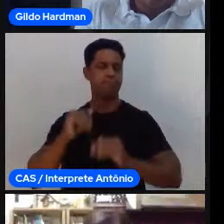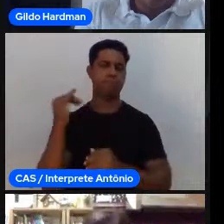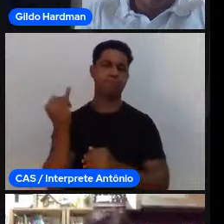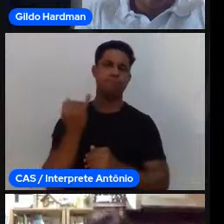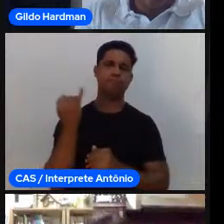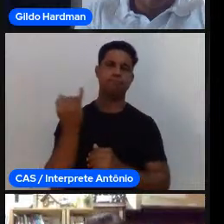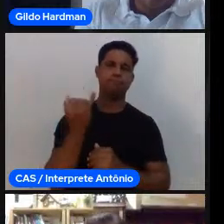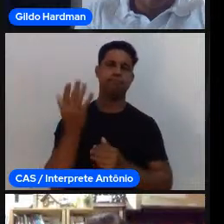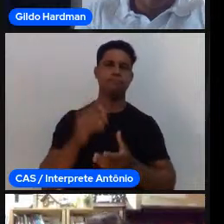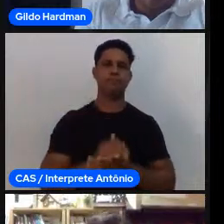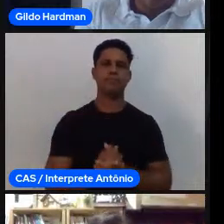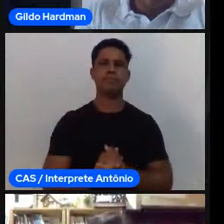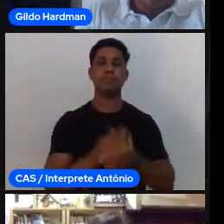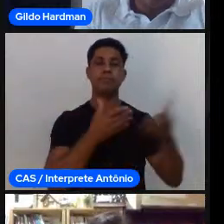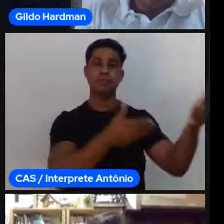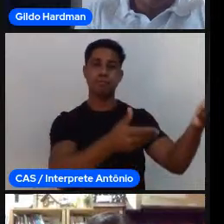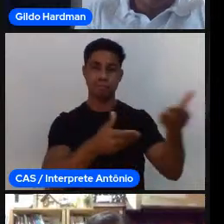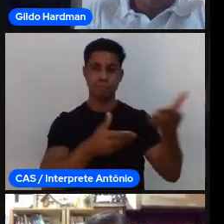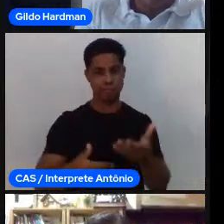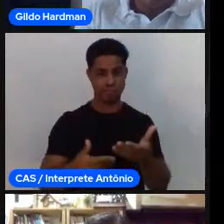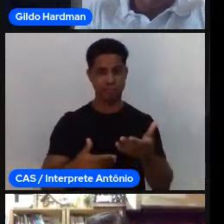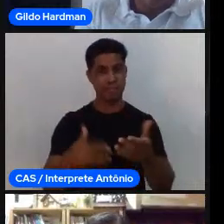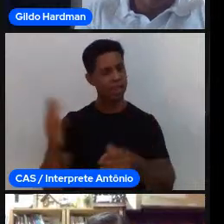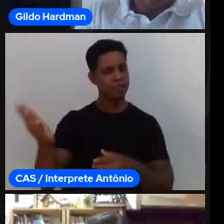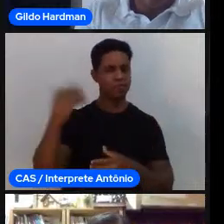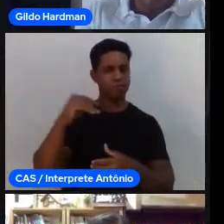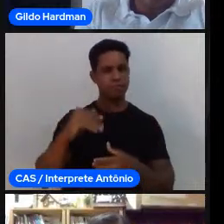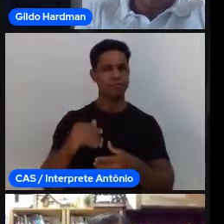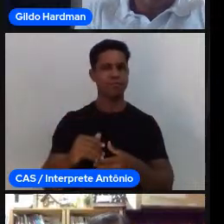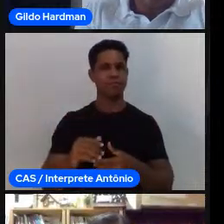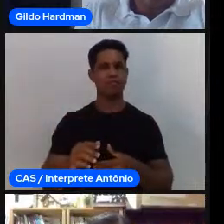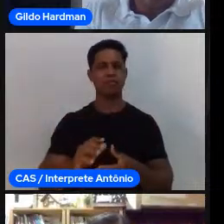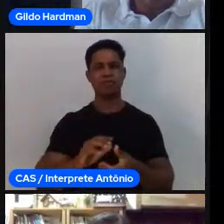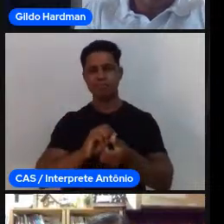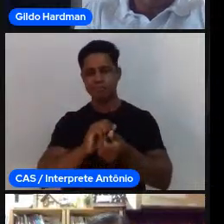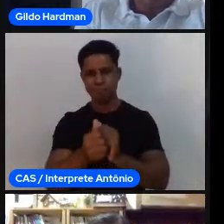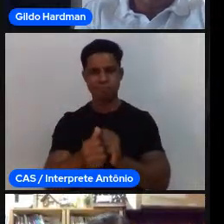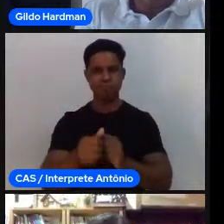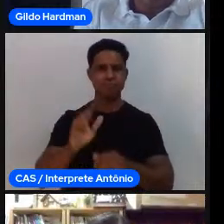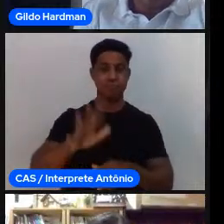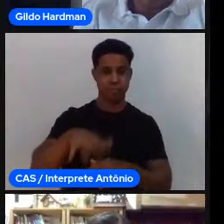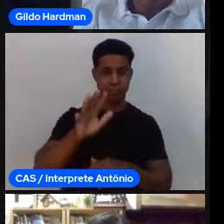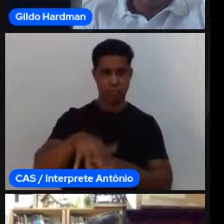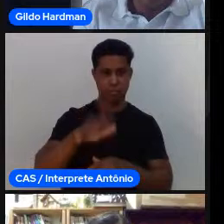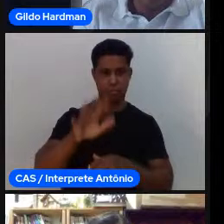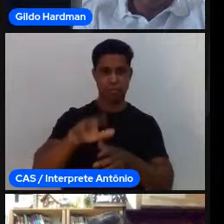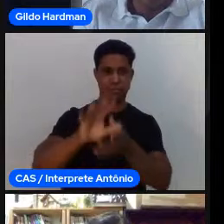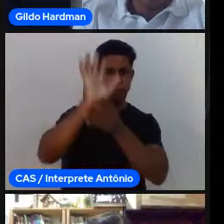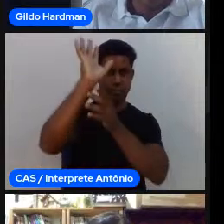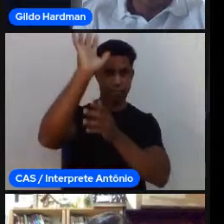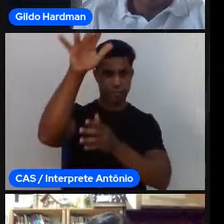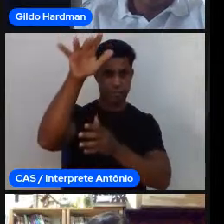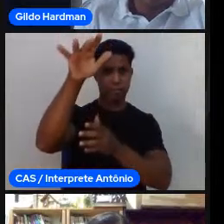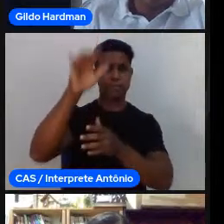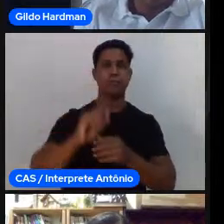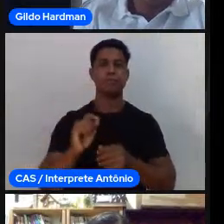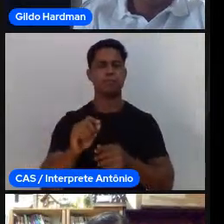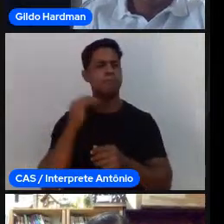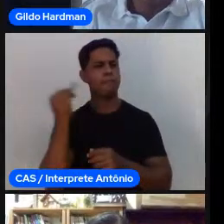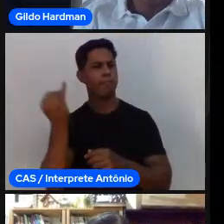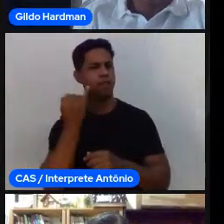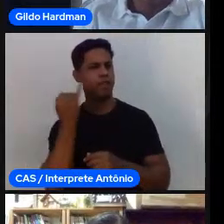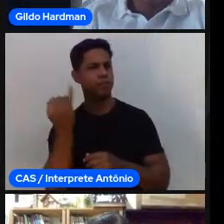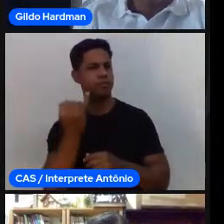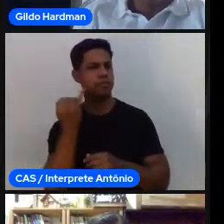Convidar vocês para jogar comigo, eu venho do basquete, então o jogo coletivo, para mim, é importante. Vou pedir para